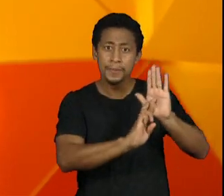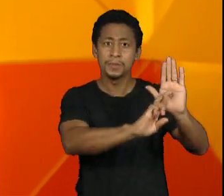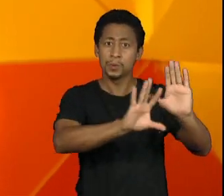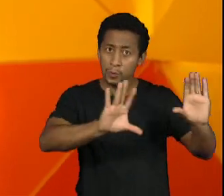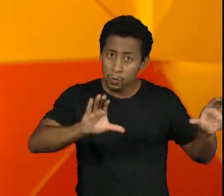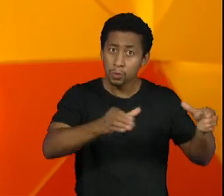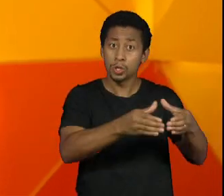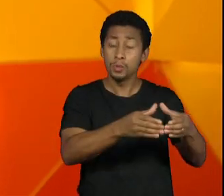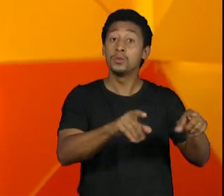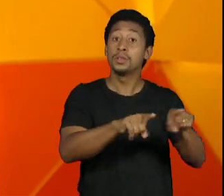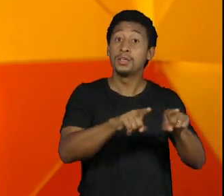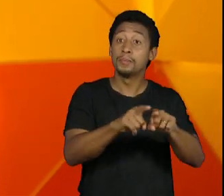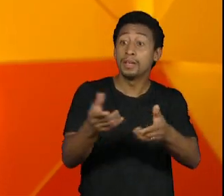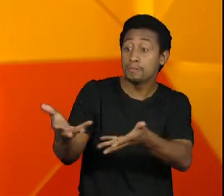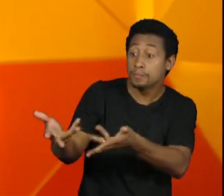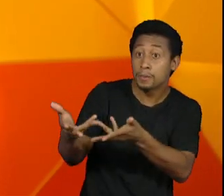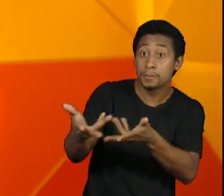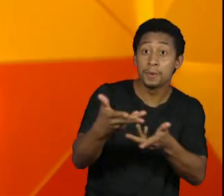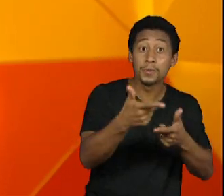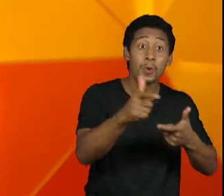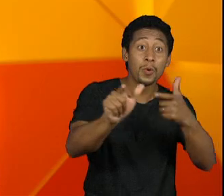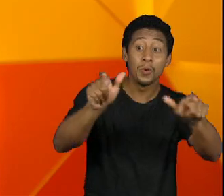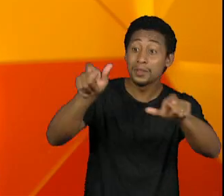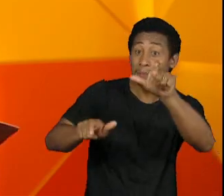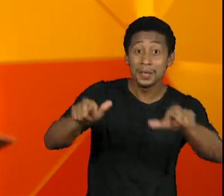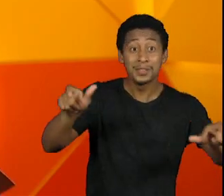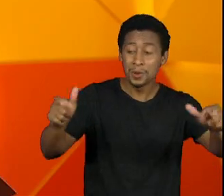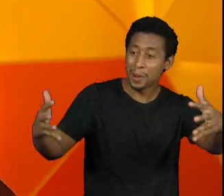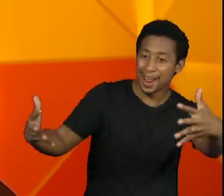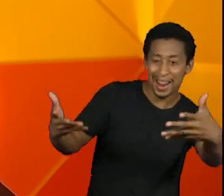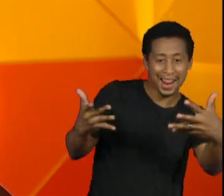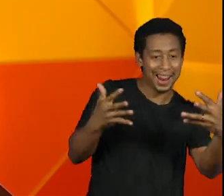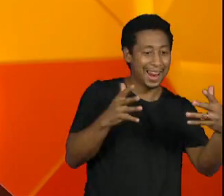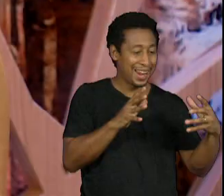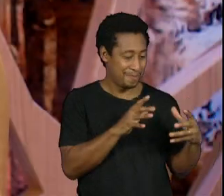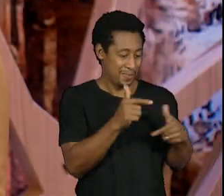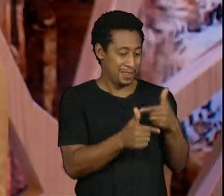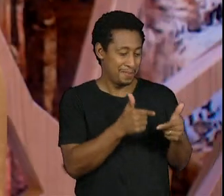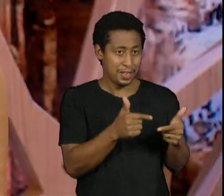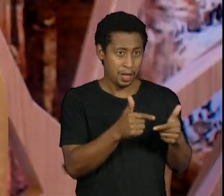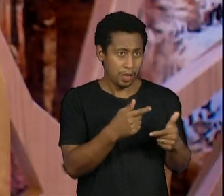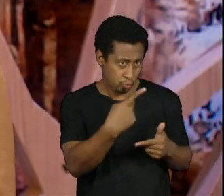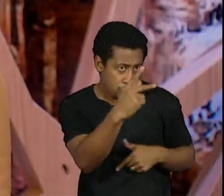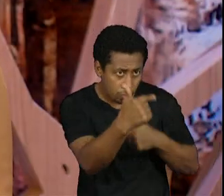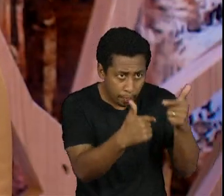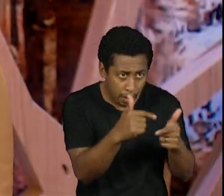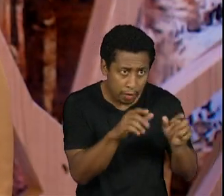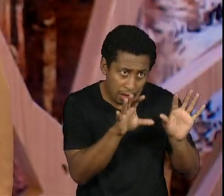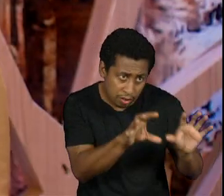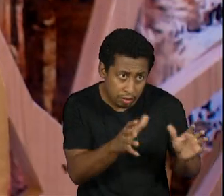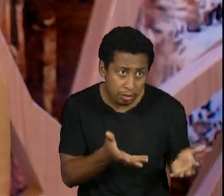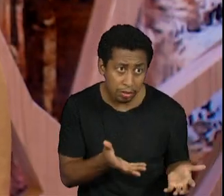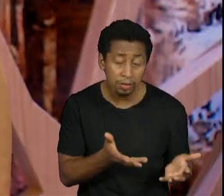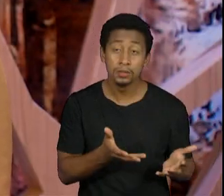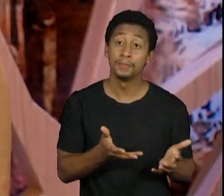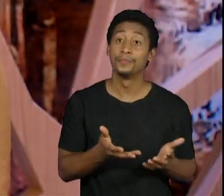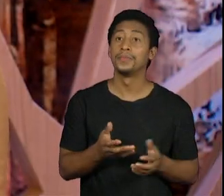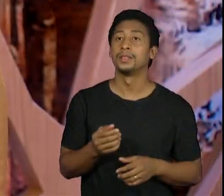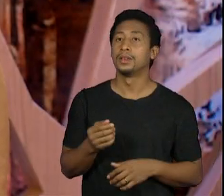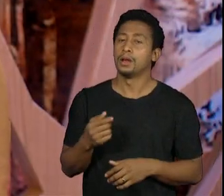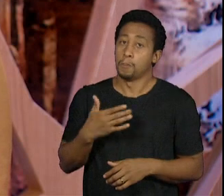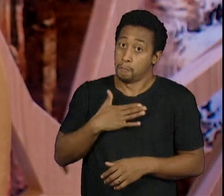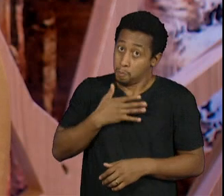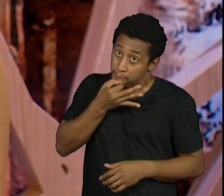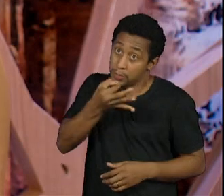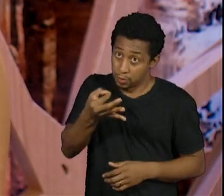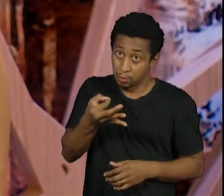trazendo outras pessoas junto com a gente e isso está presente no seu trabalho? eu acho que a gente não consegue construir nada sem pessoas negras